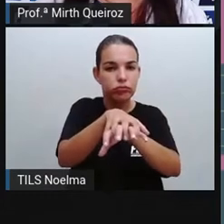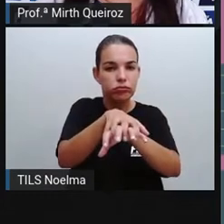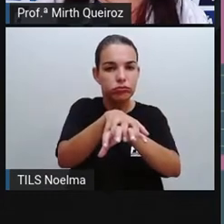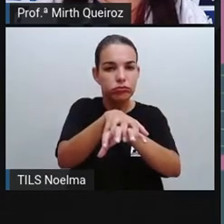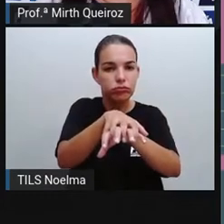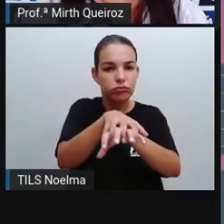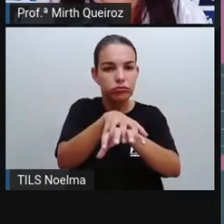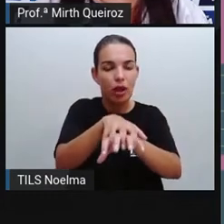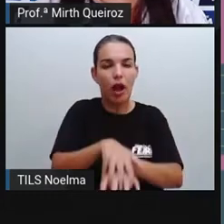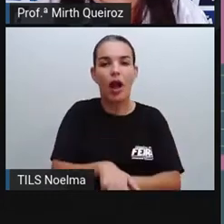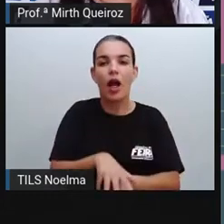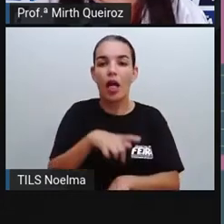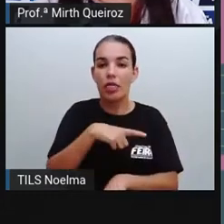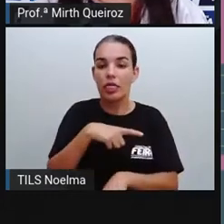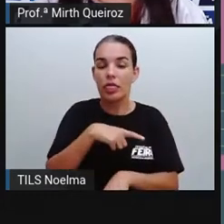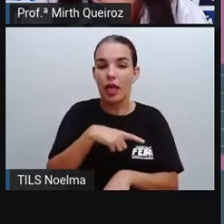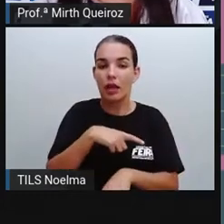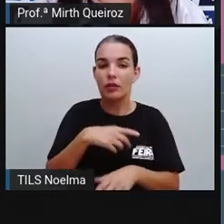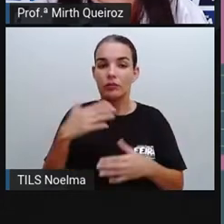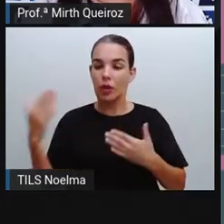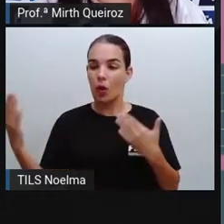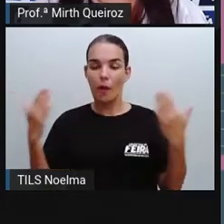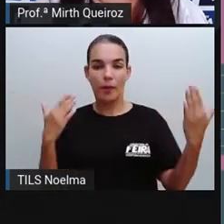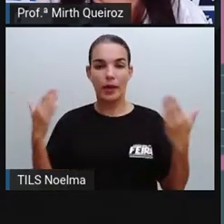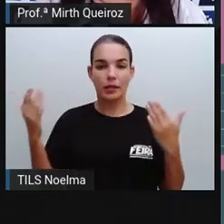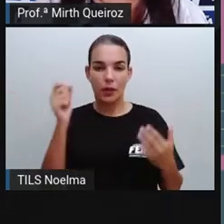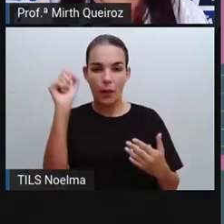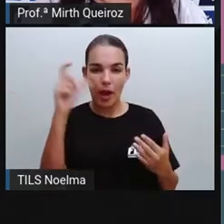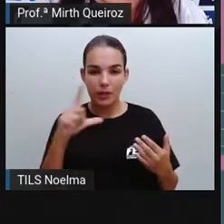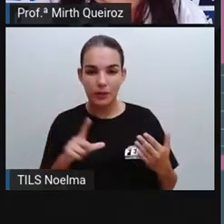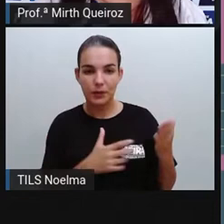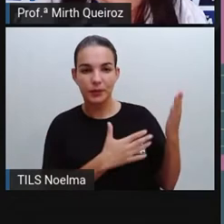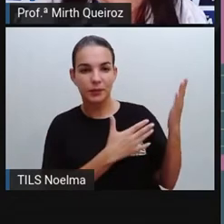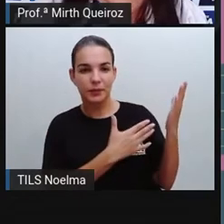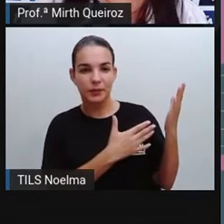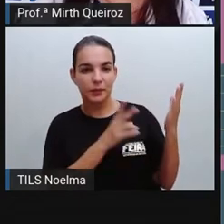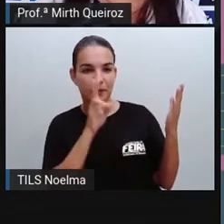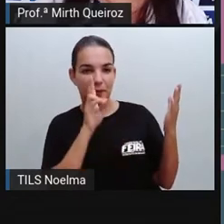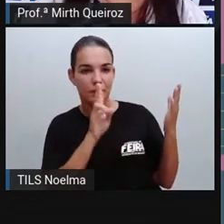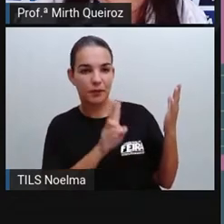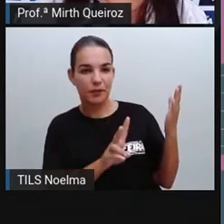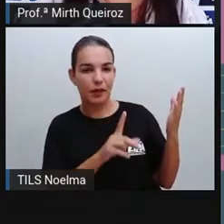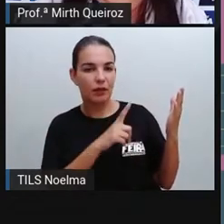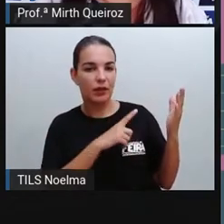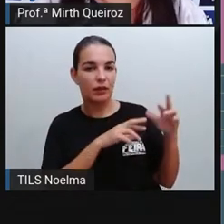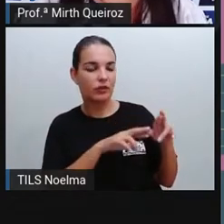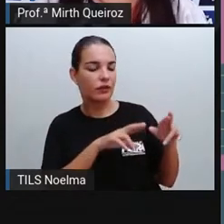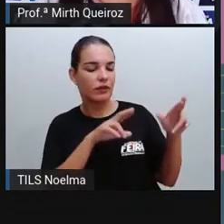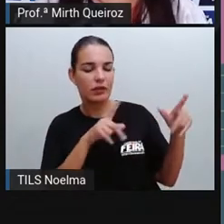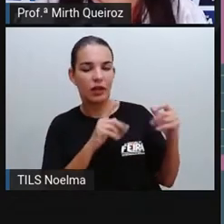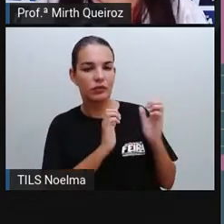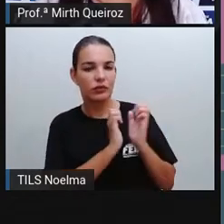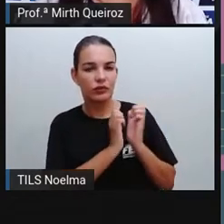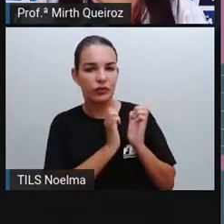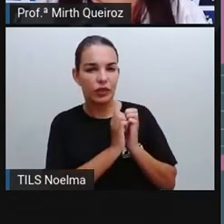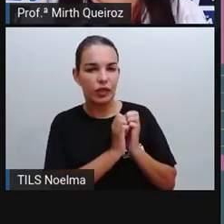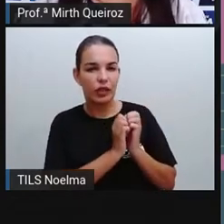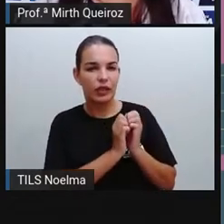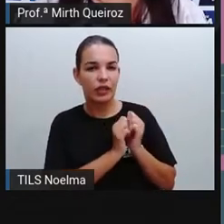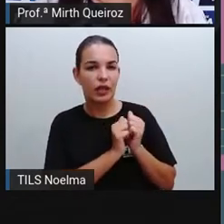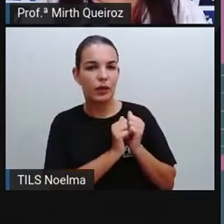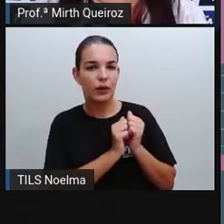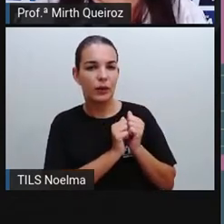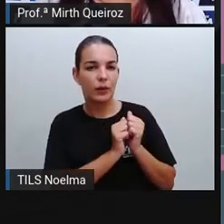Diversidade na liderança versus resultados financeiros. Diversidade de gênero, 21%, mais